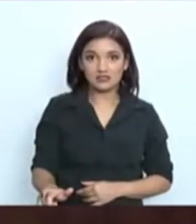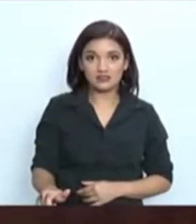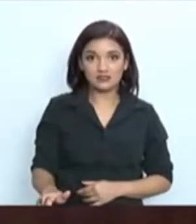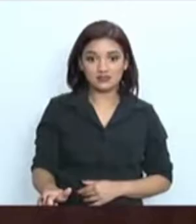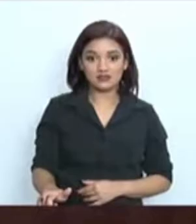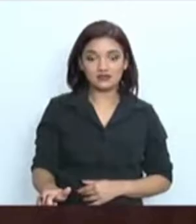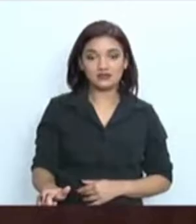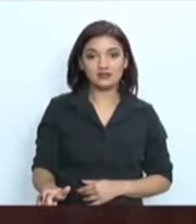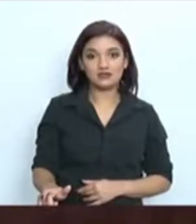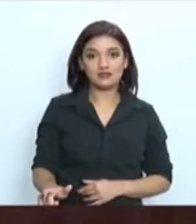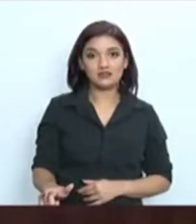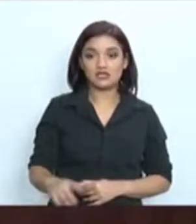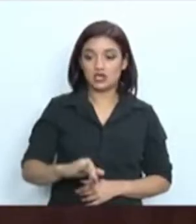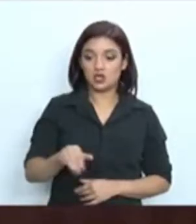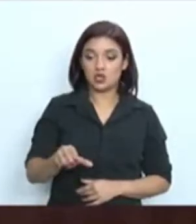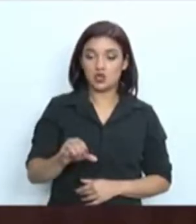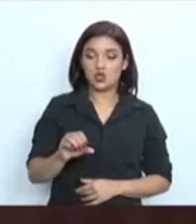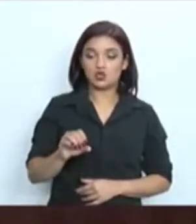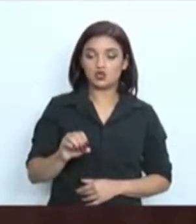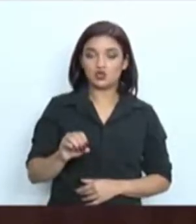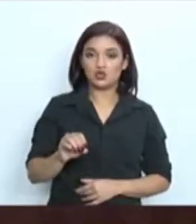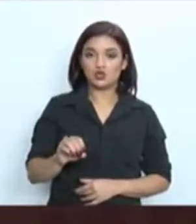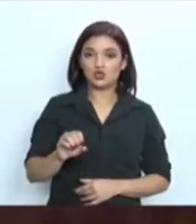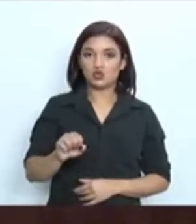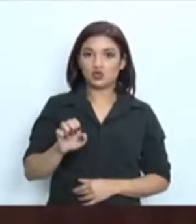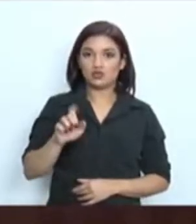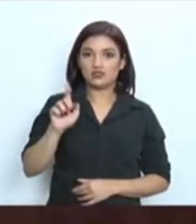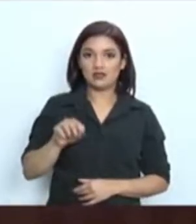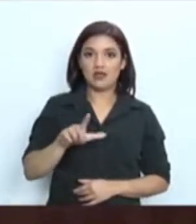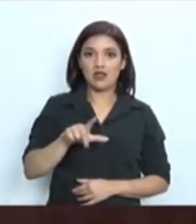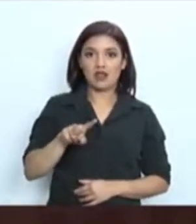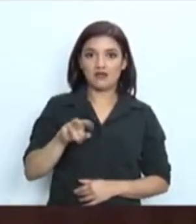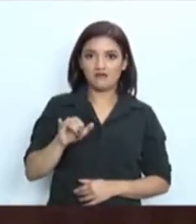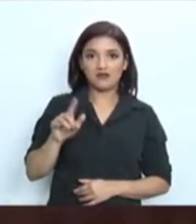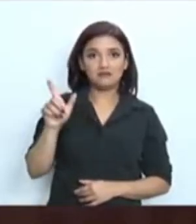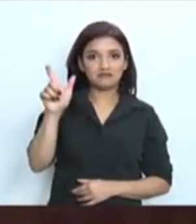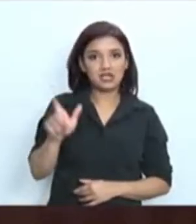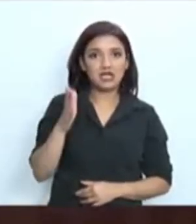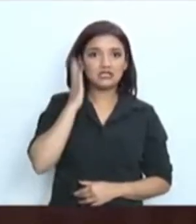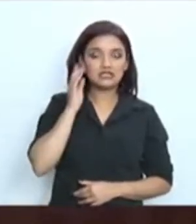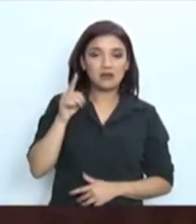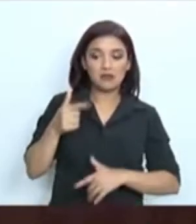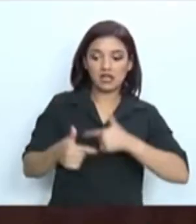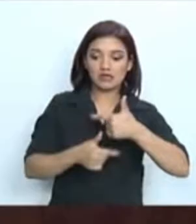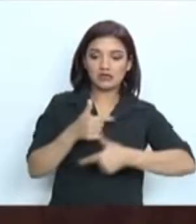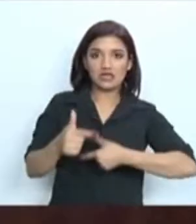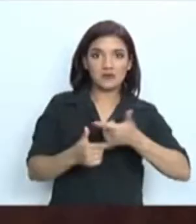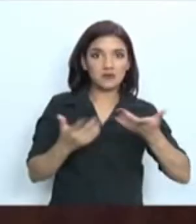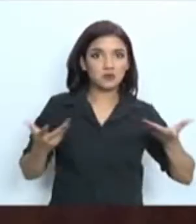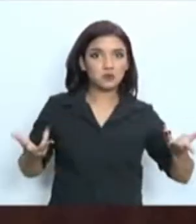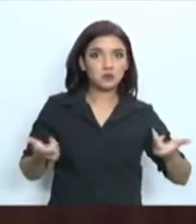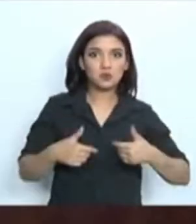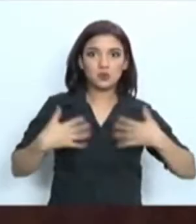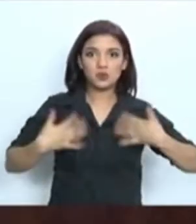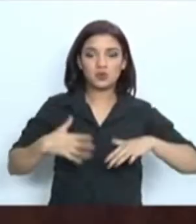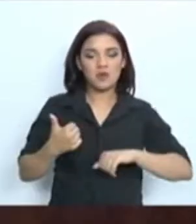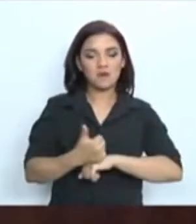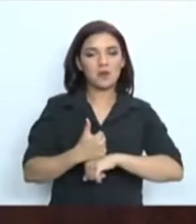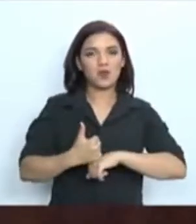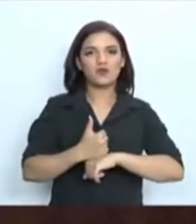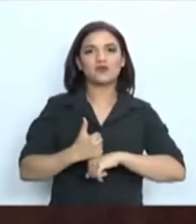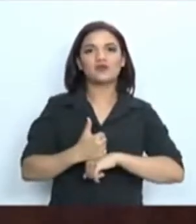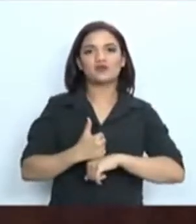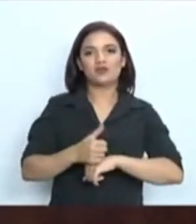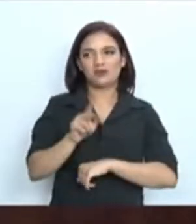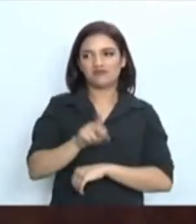avaliar o trabalho, a profundidade do trabalho, a importância do trabalho realizado pelo professor